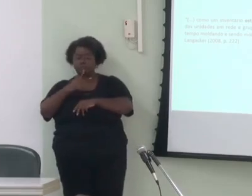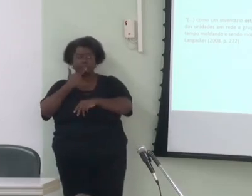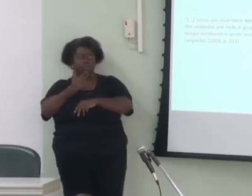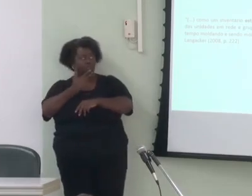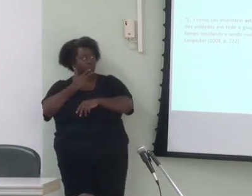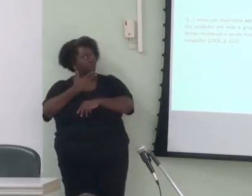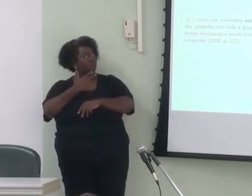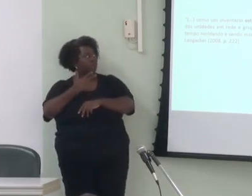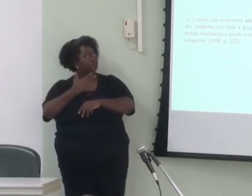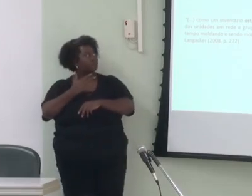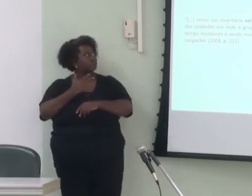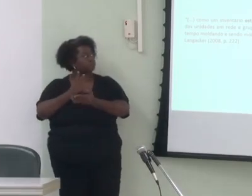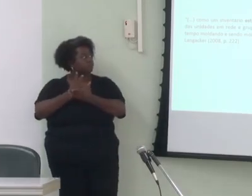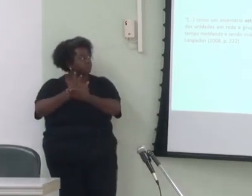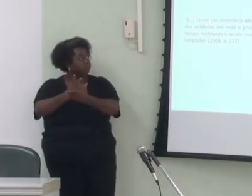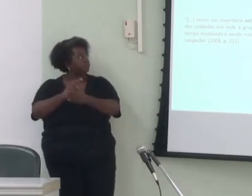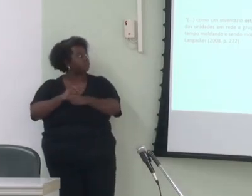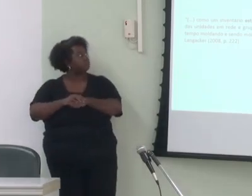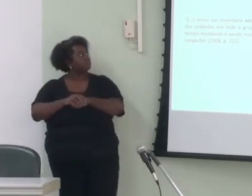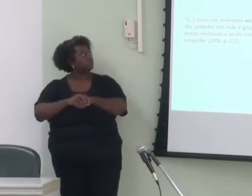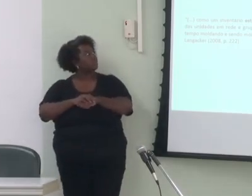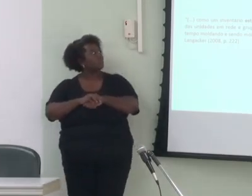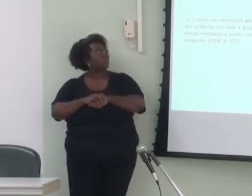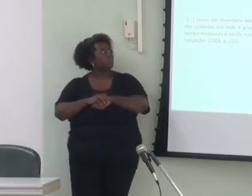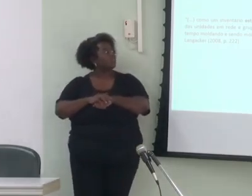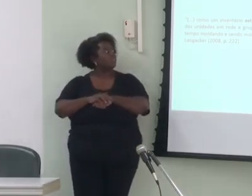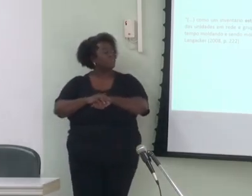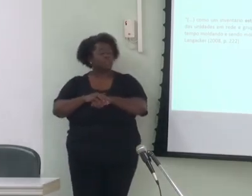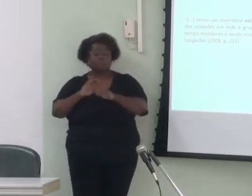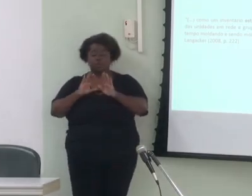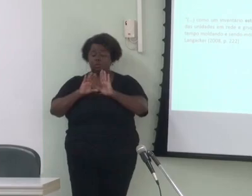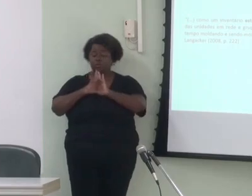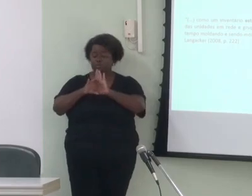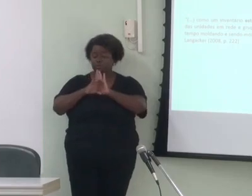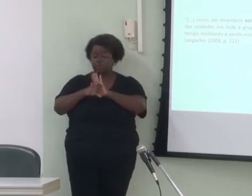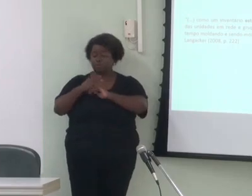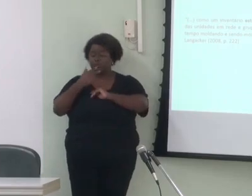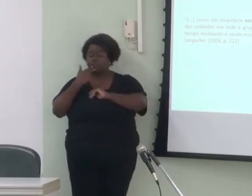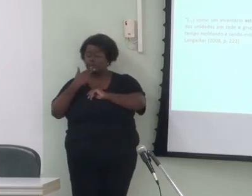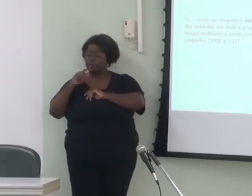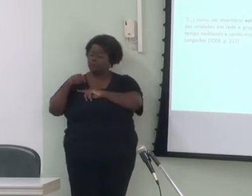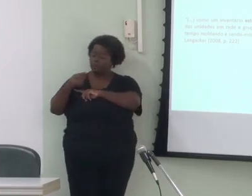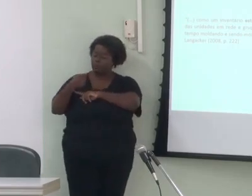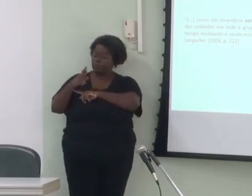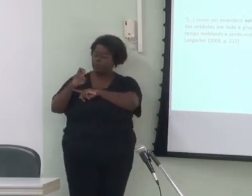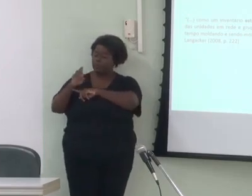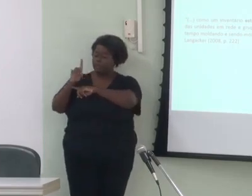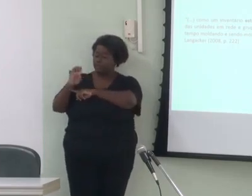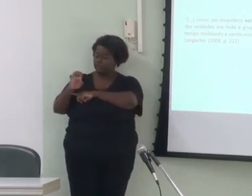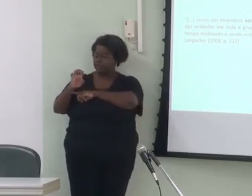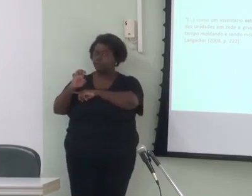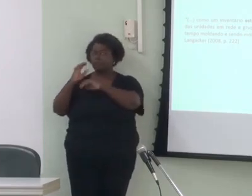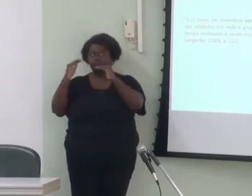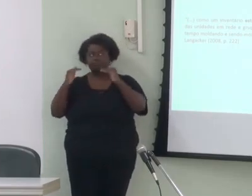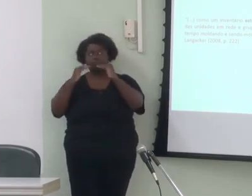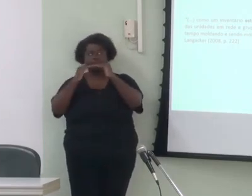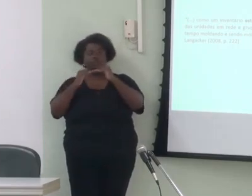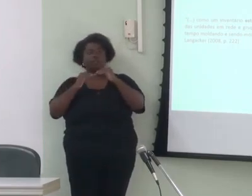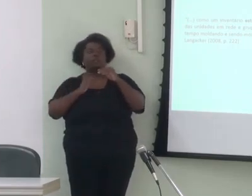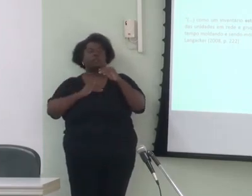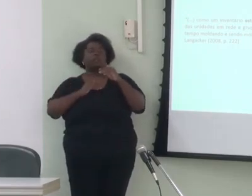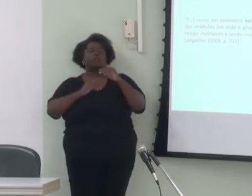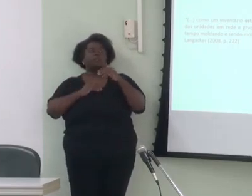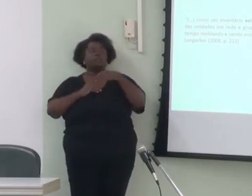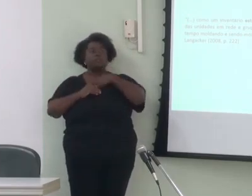moldado por ele ainda a concepção de língua como rede é compatível com a visão dinâmica e online da gramática